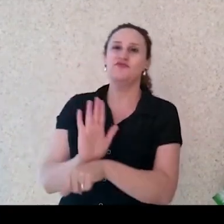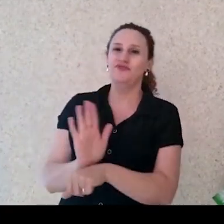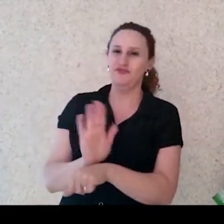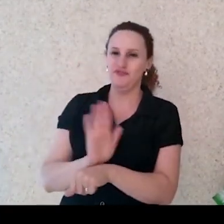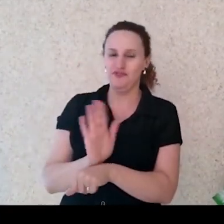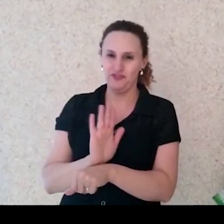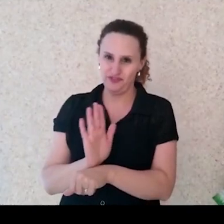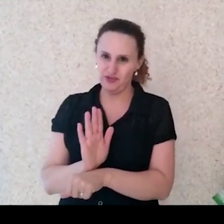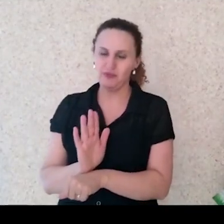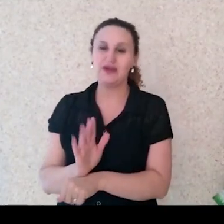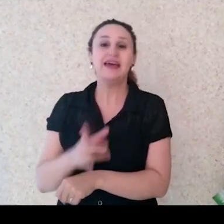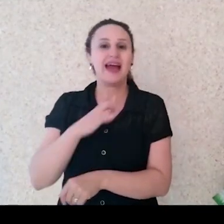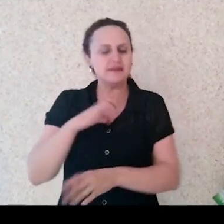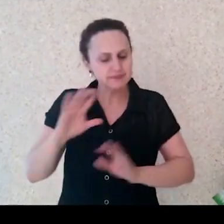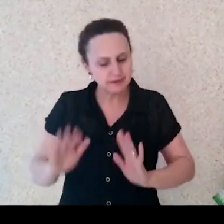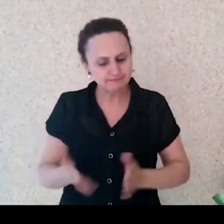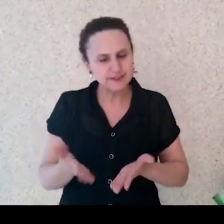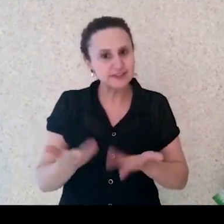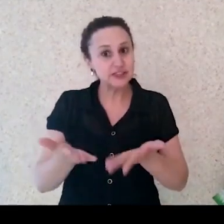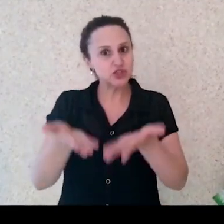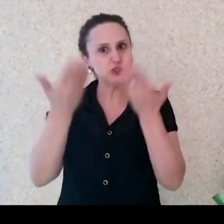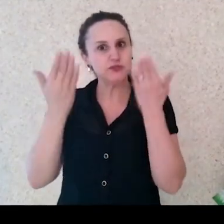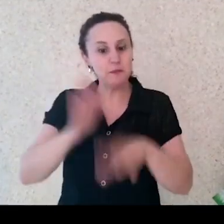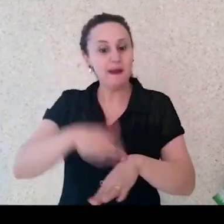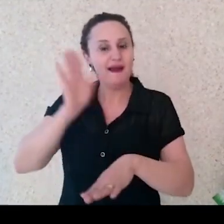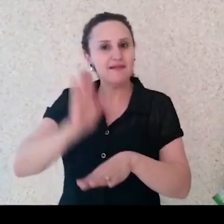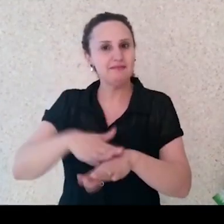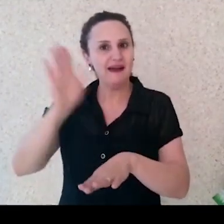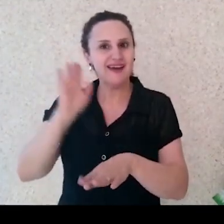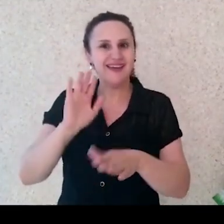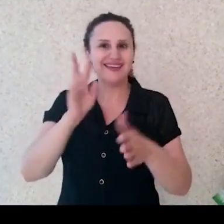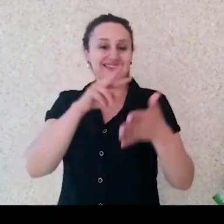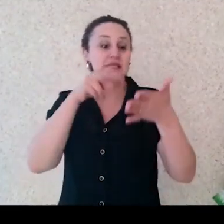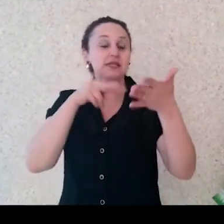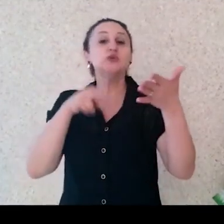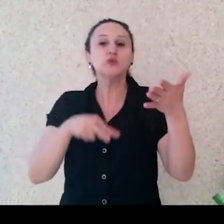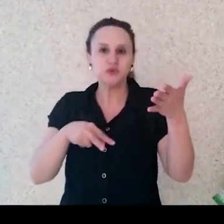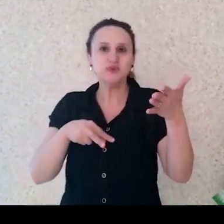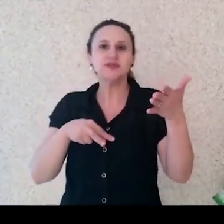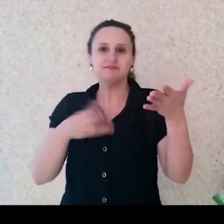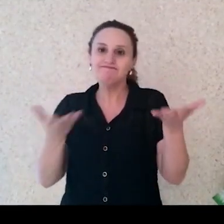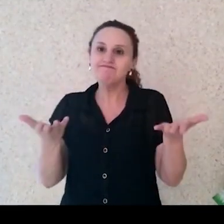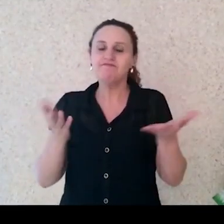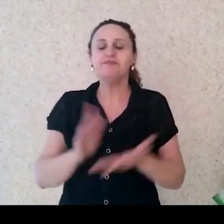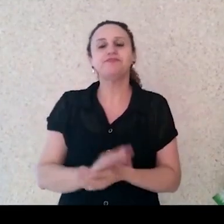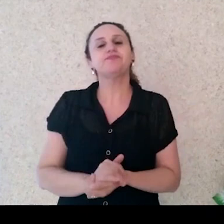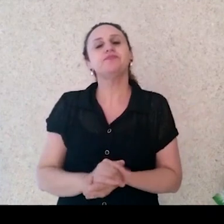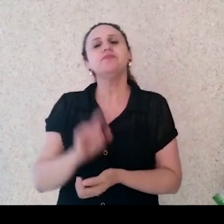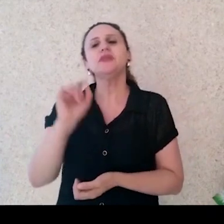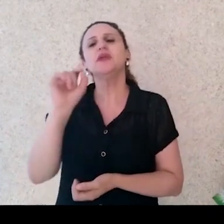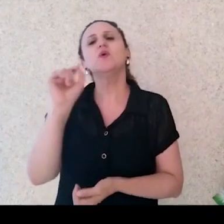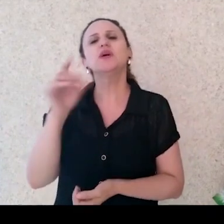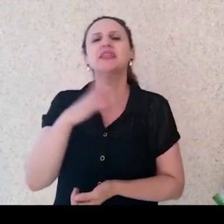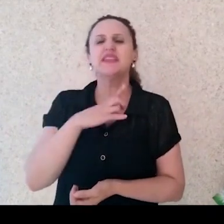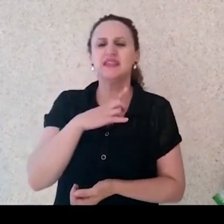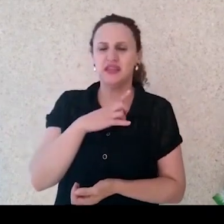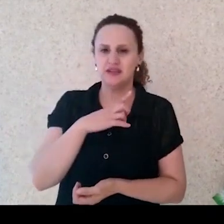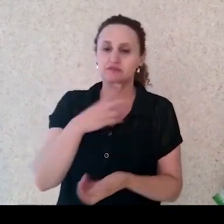incentivar o maior número de leitores da obra. Então, o que tem a ver com isso?